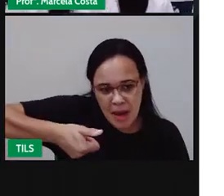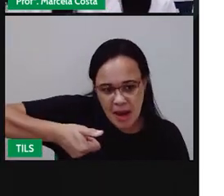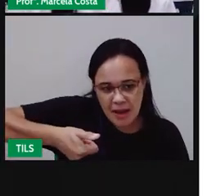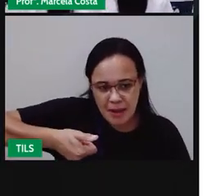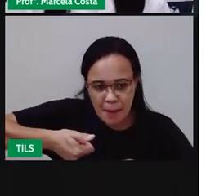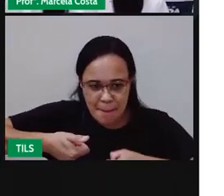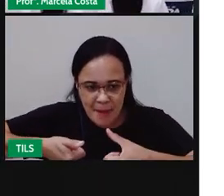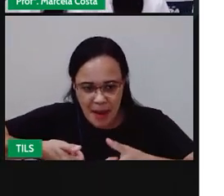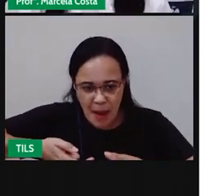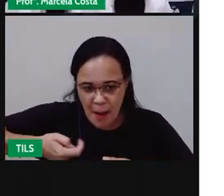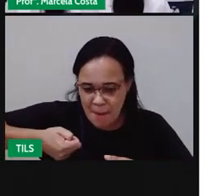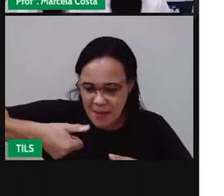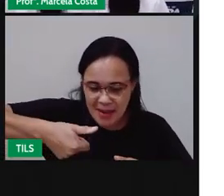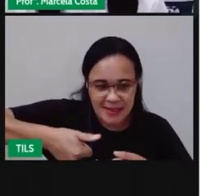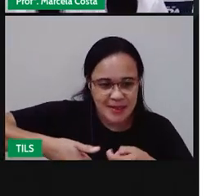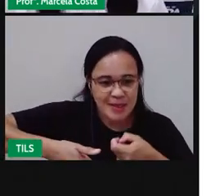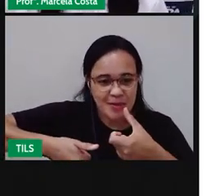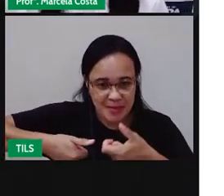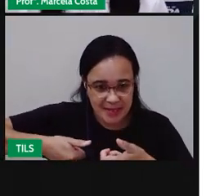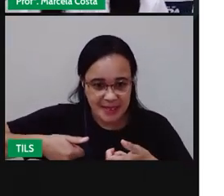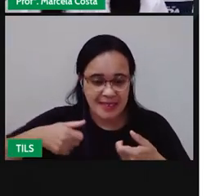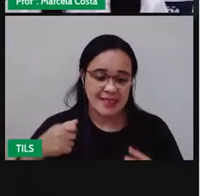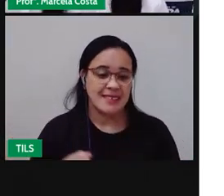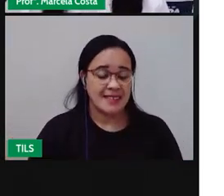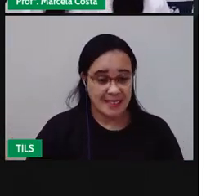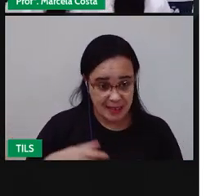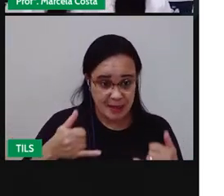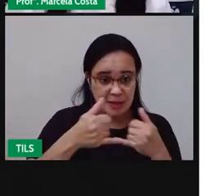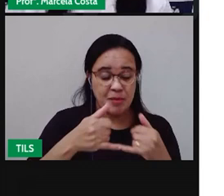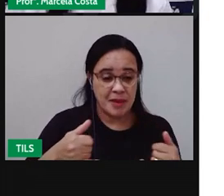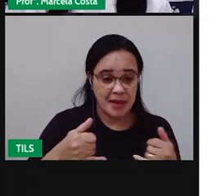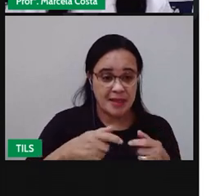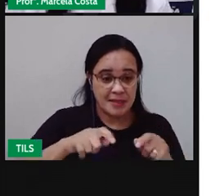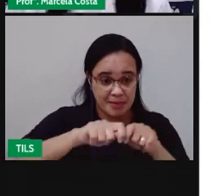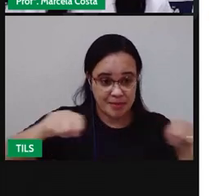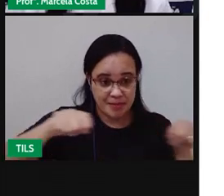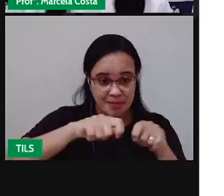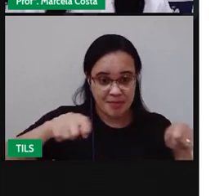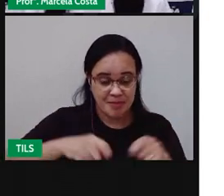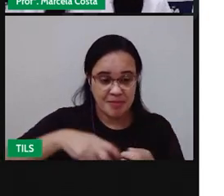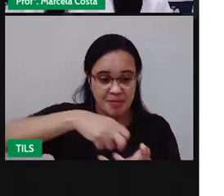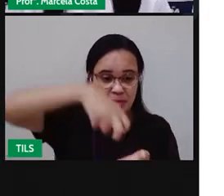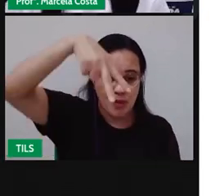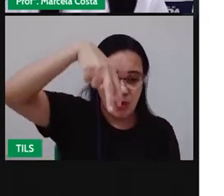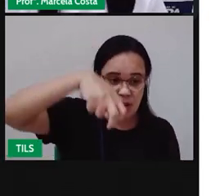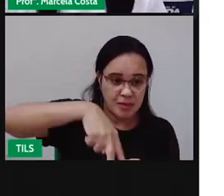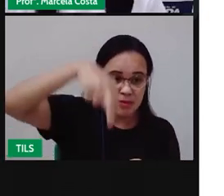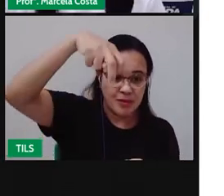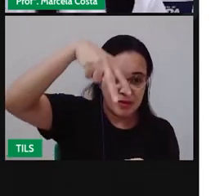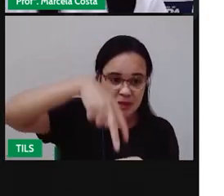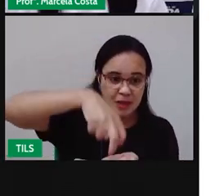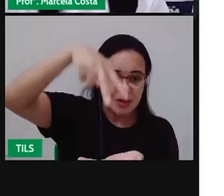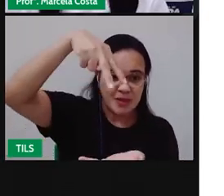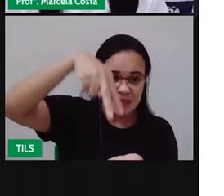gude, de pular elástico. Vamos ver o que diz a reportagem.